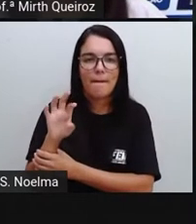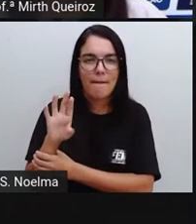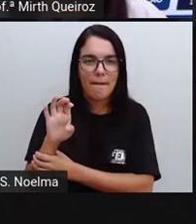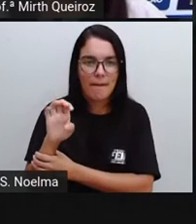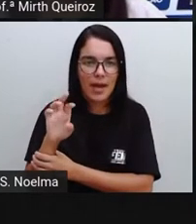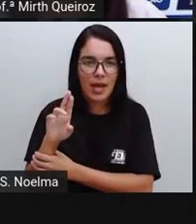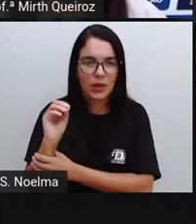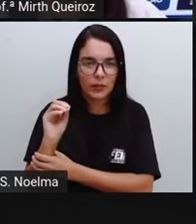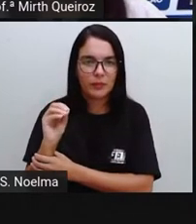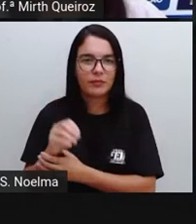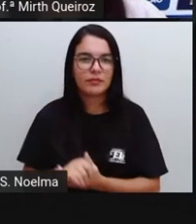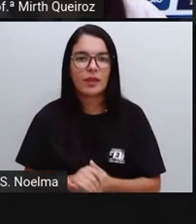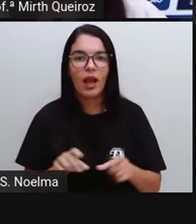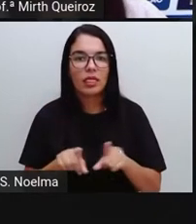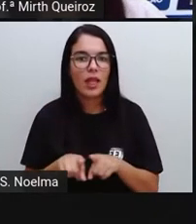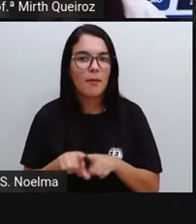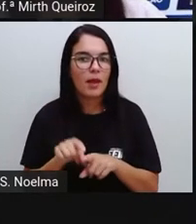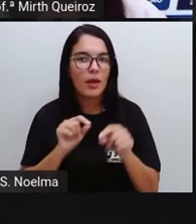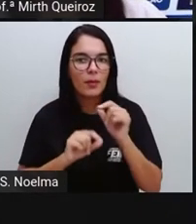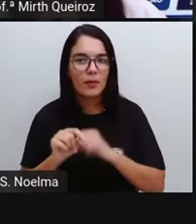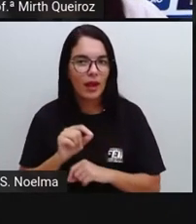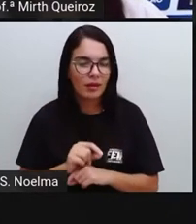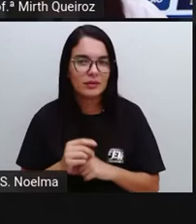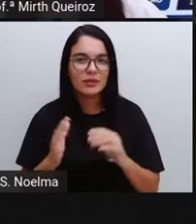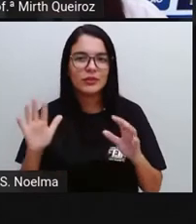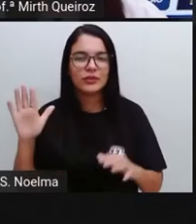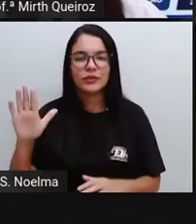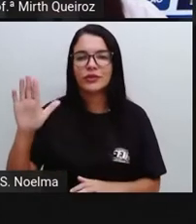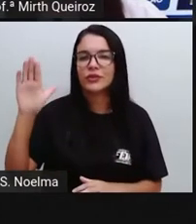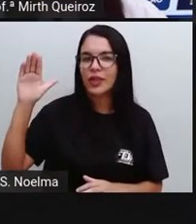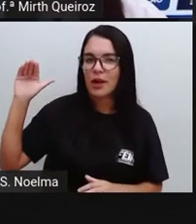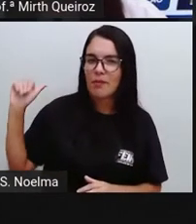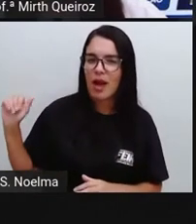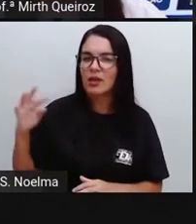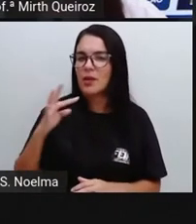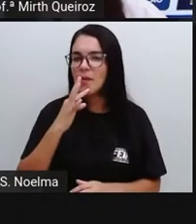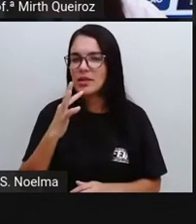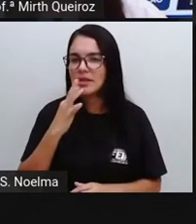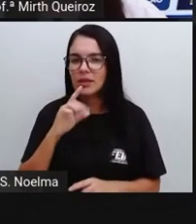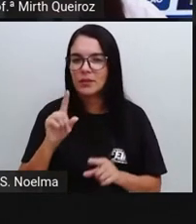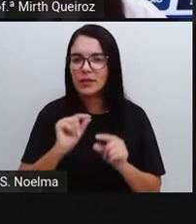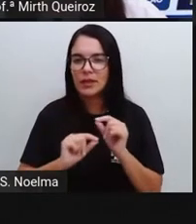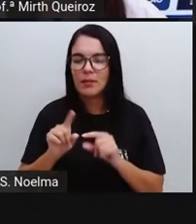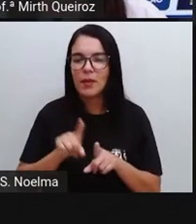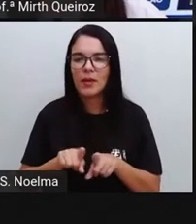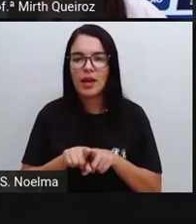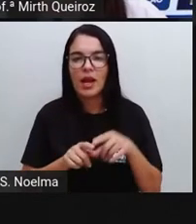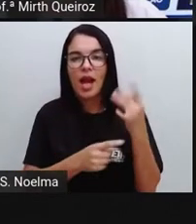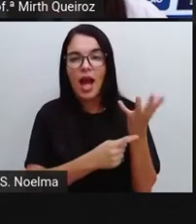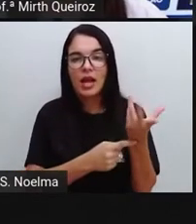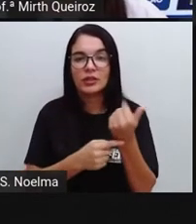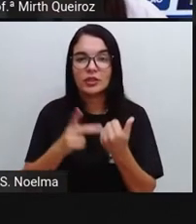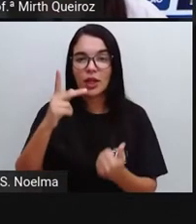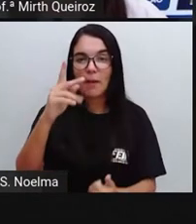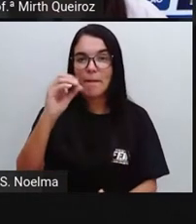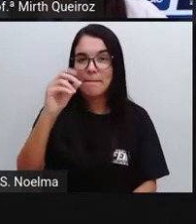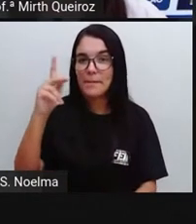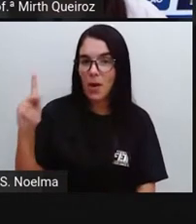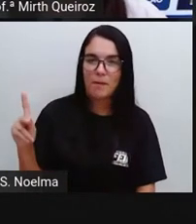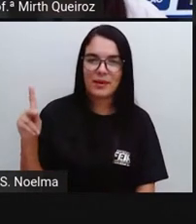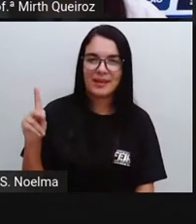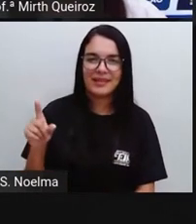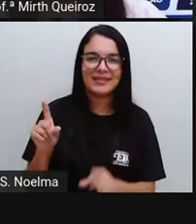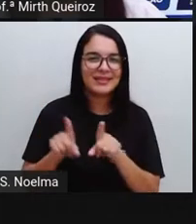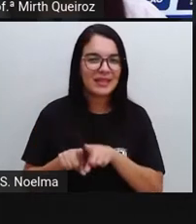é chamado de artista pop brasileiro. Ele é muito conceituado nos Estados Unidos. Ele teve os quadros adquiridos